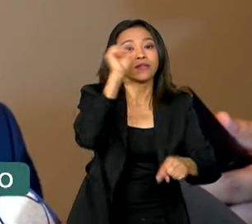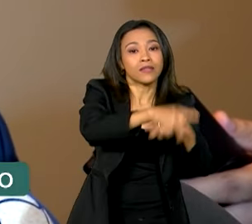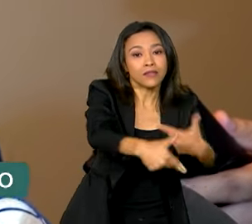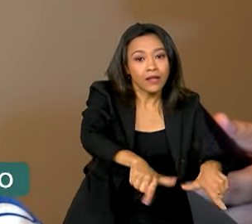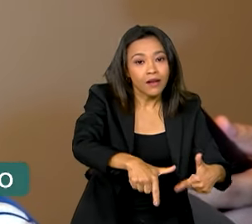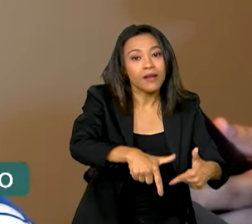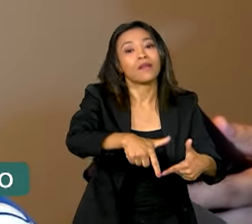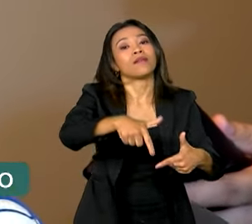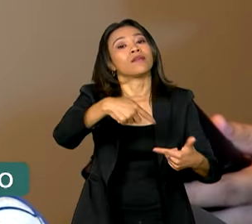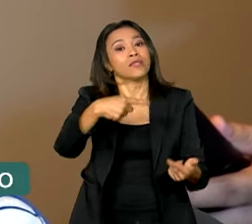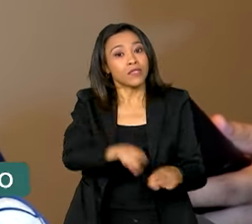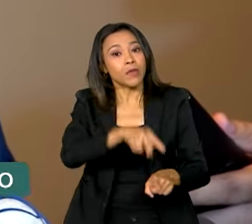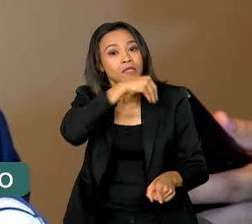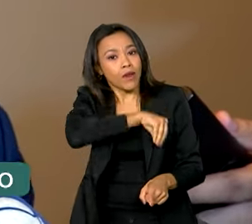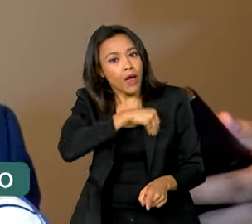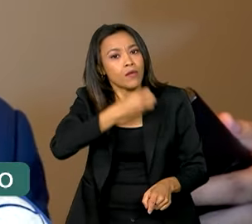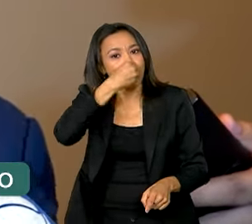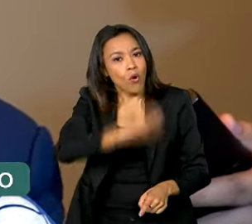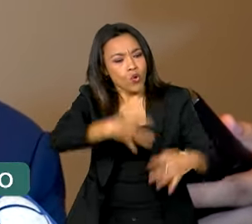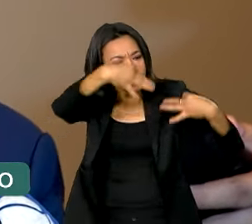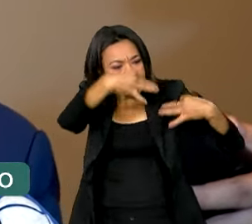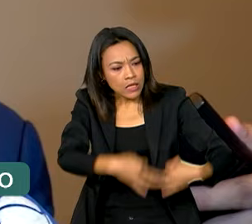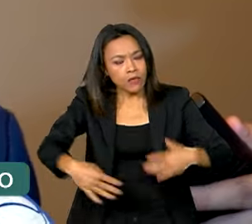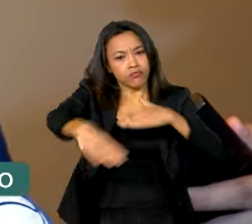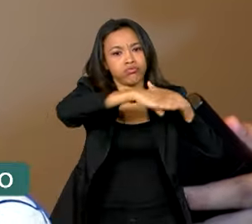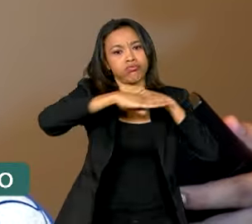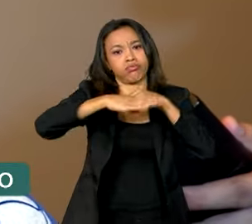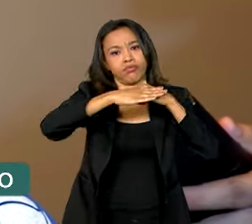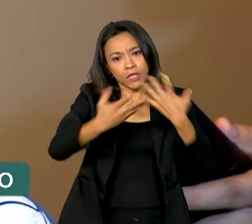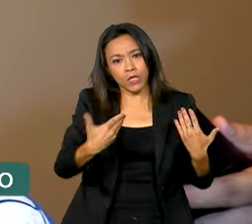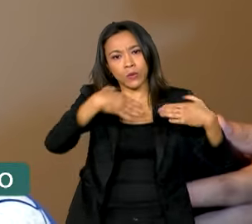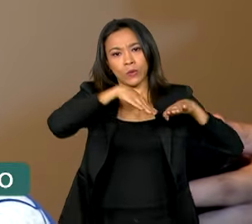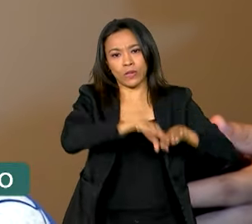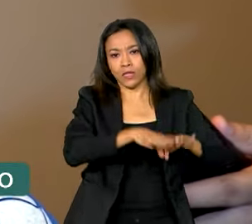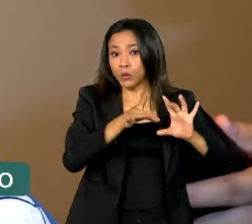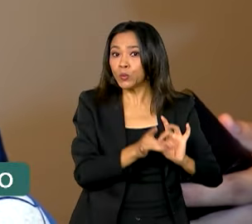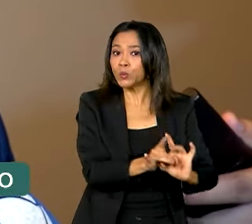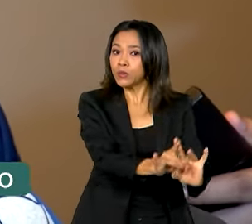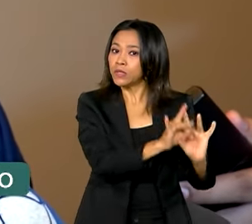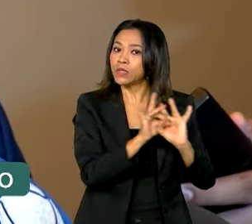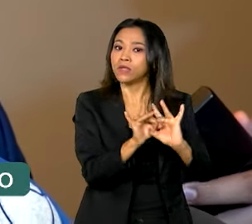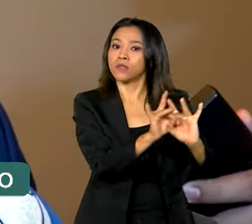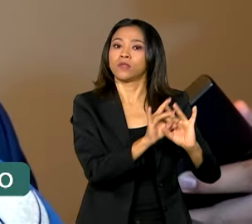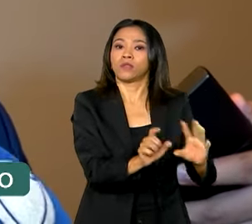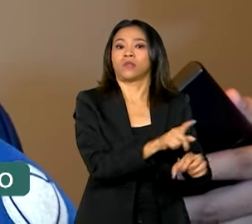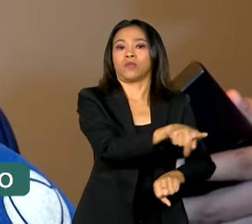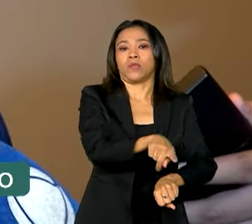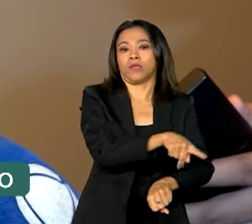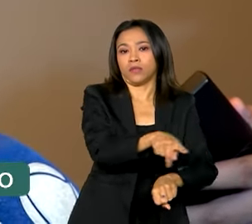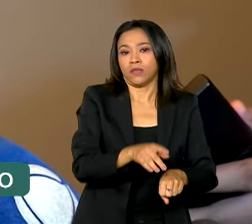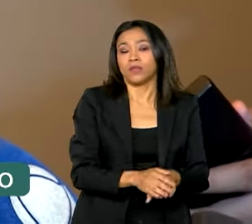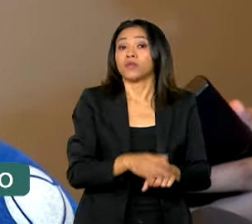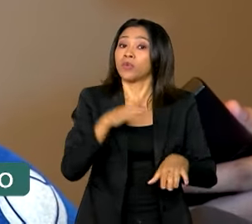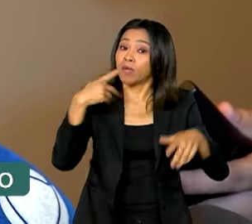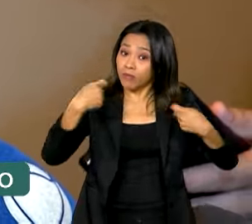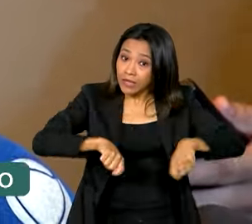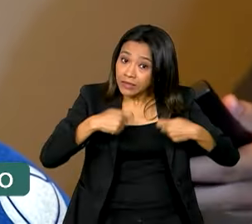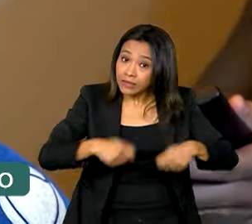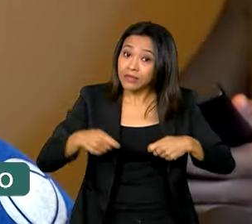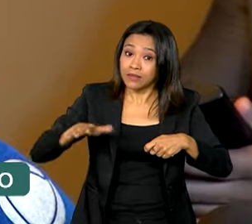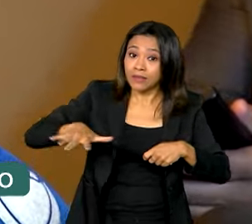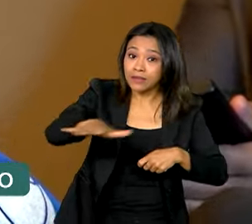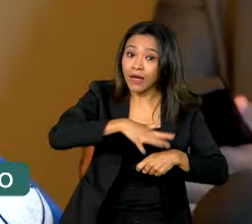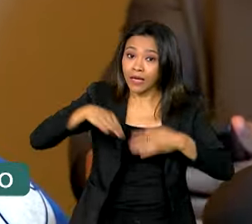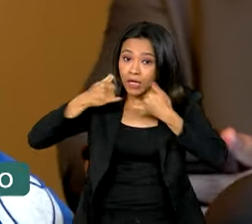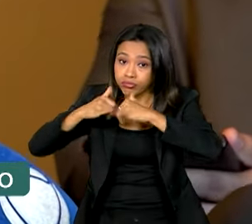construção de um país mais justo, mais solidário, mais inclusivo, mais unido. O crescimento nacional depende do setor energético.